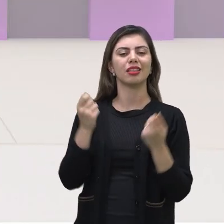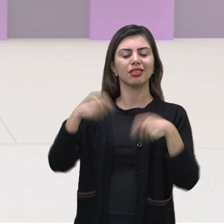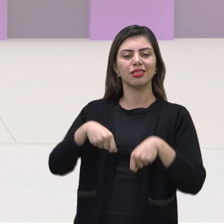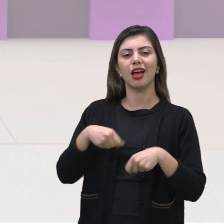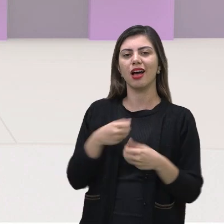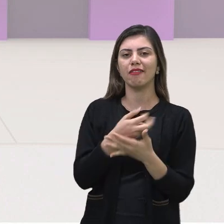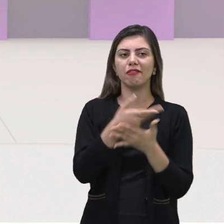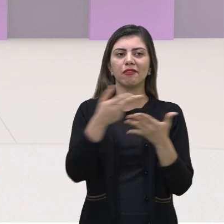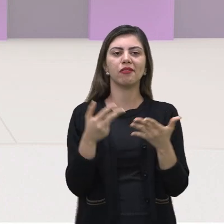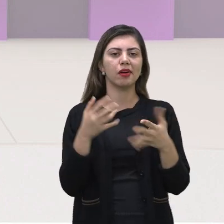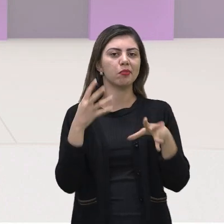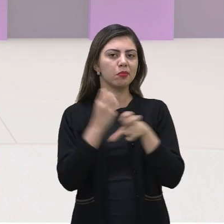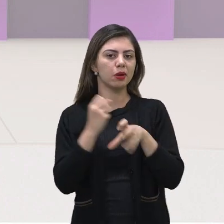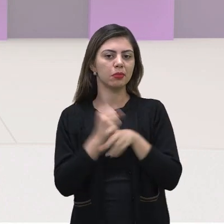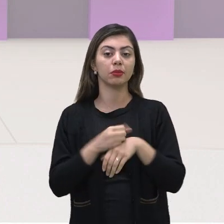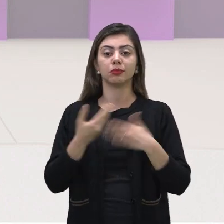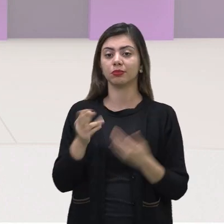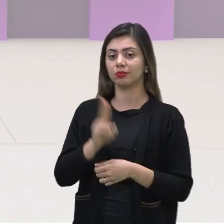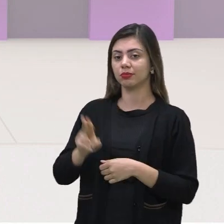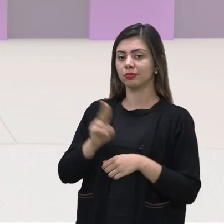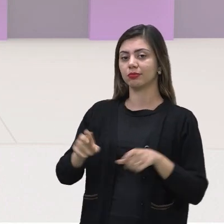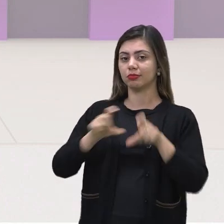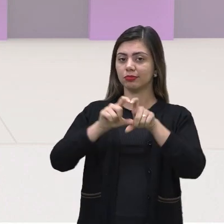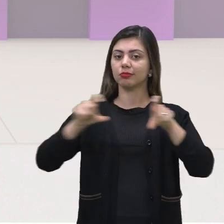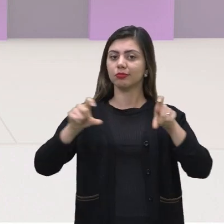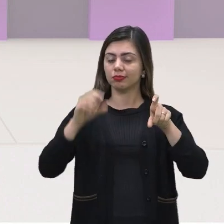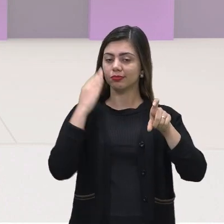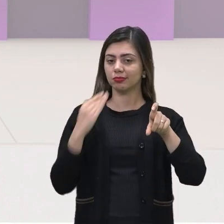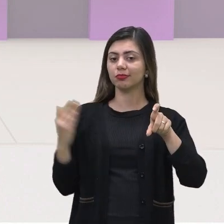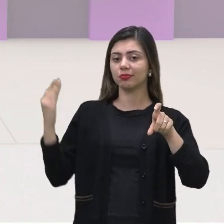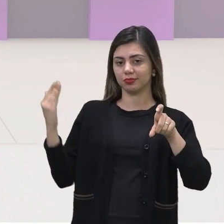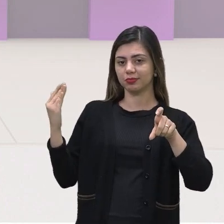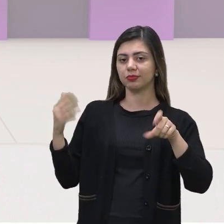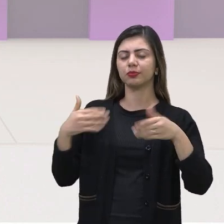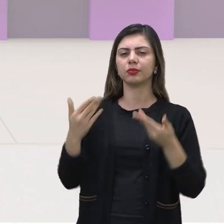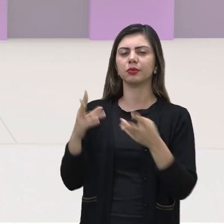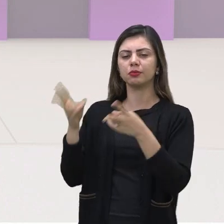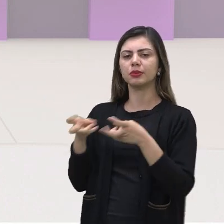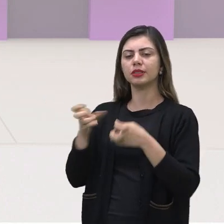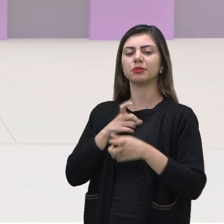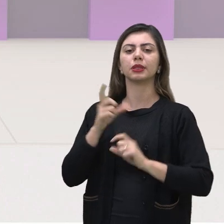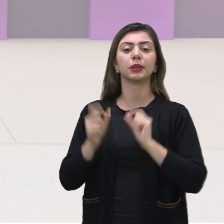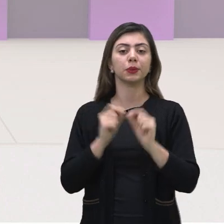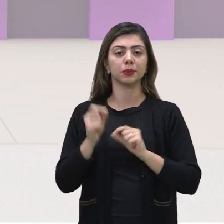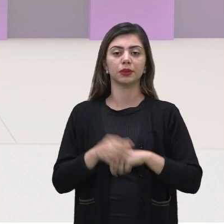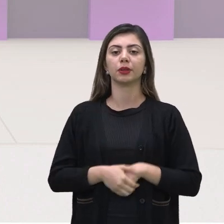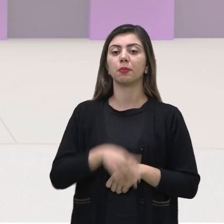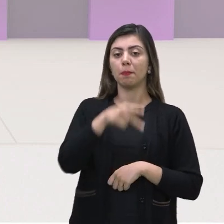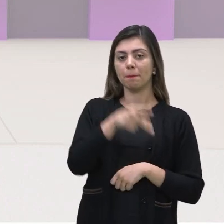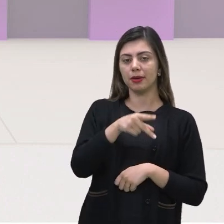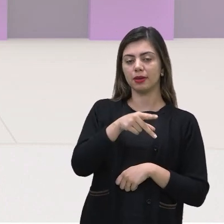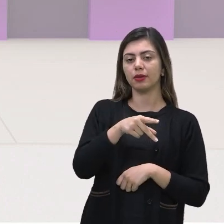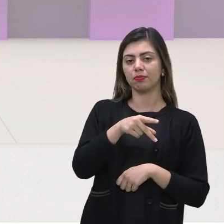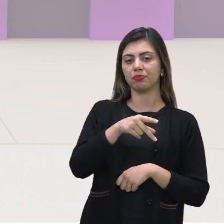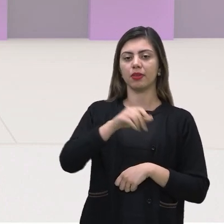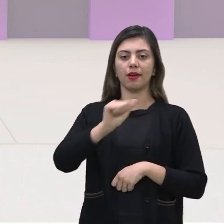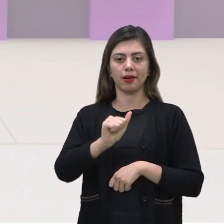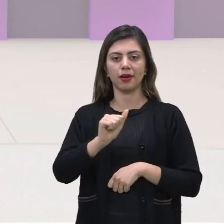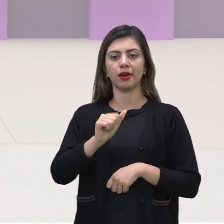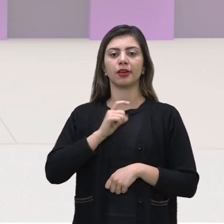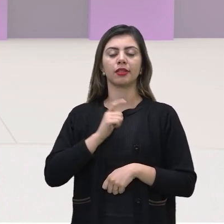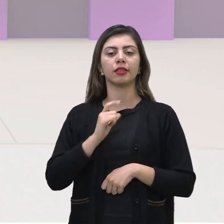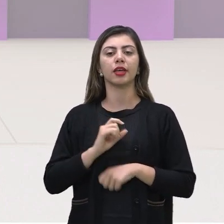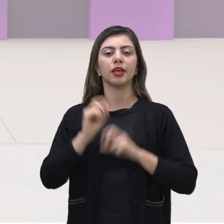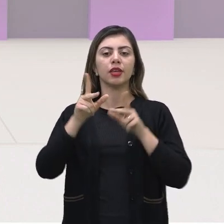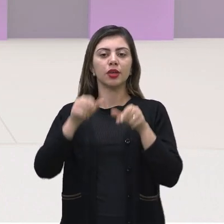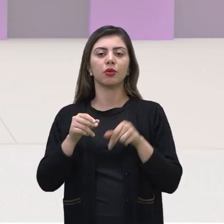A gente vai utilizar essa fórmula que está aqui ao meu lado. Verifique que nós temos aí P de A que é igual a Na